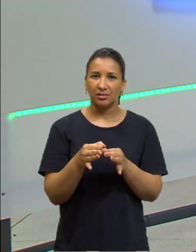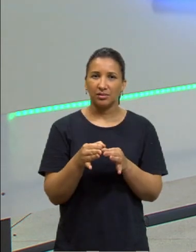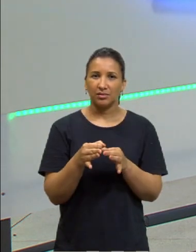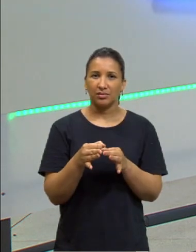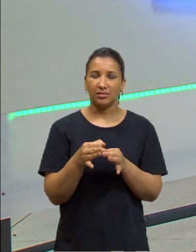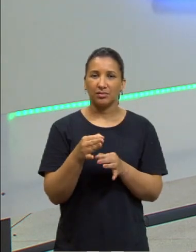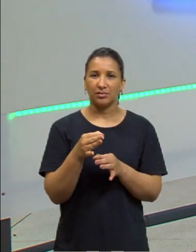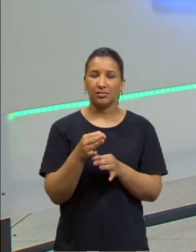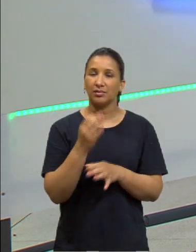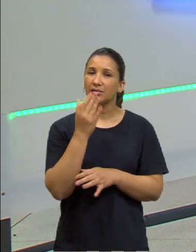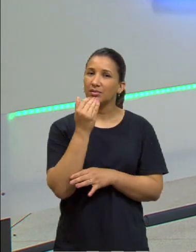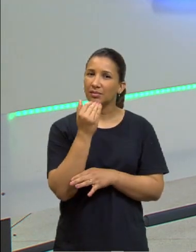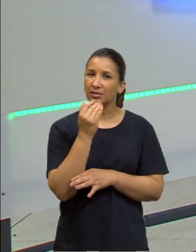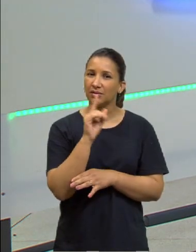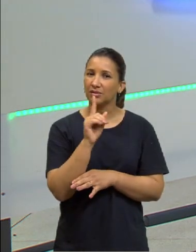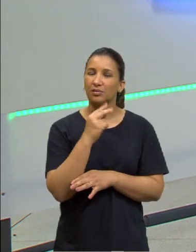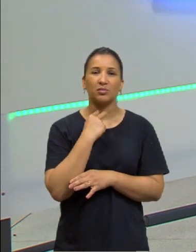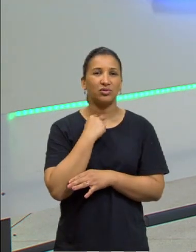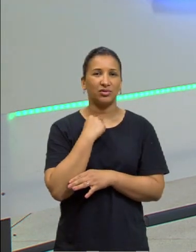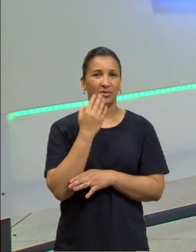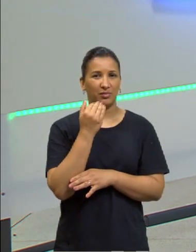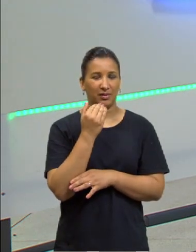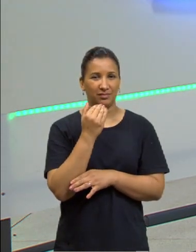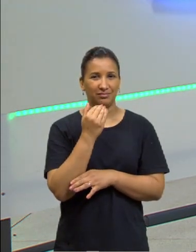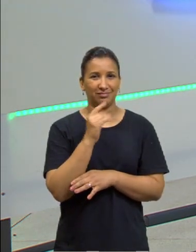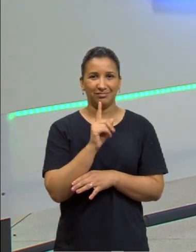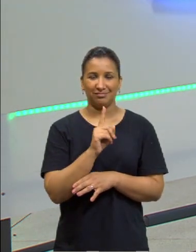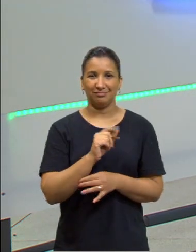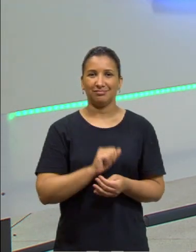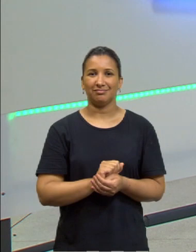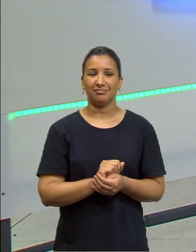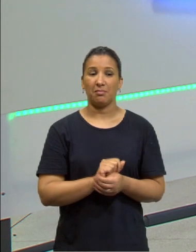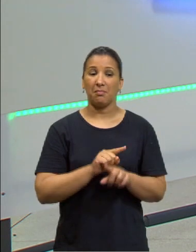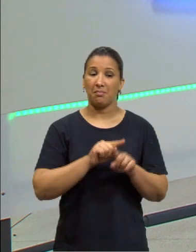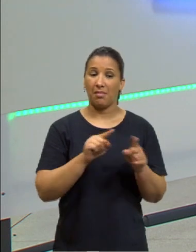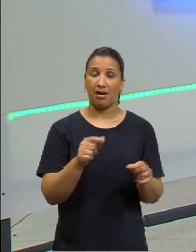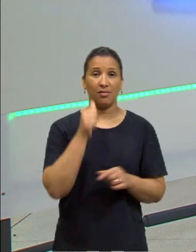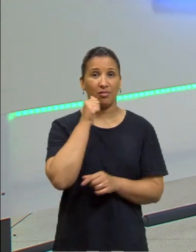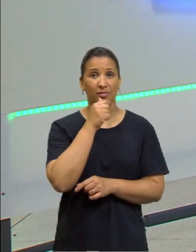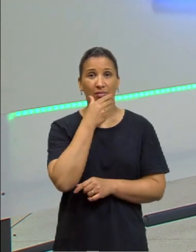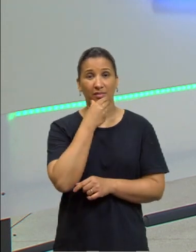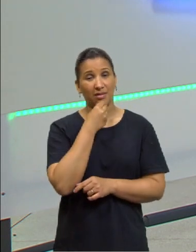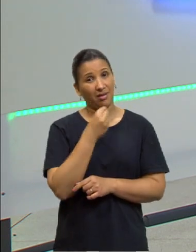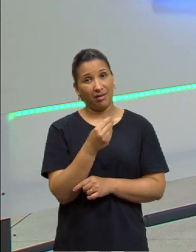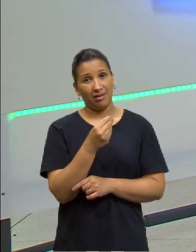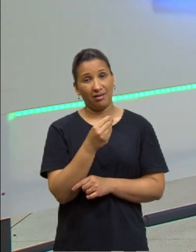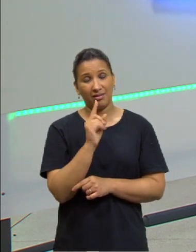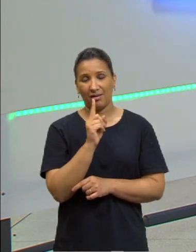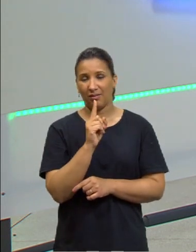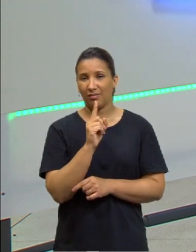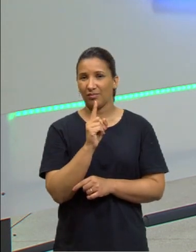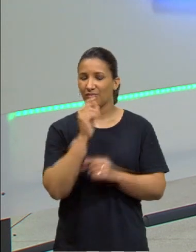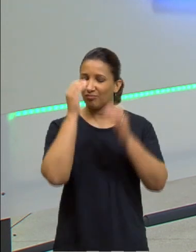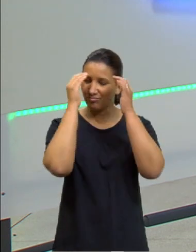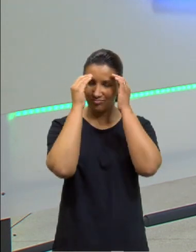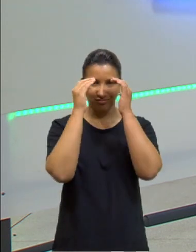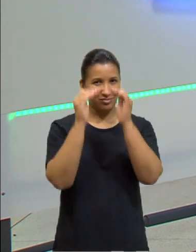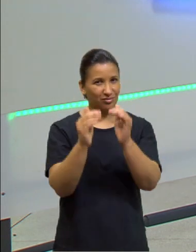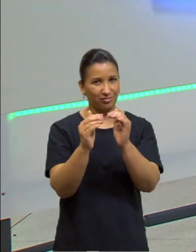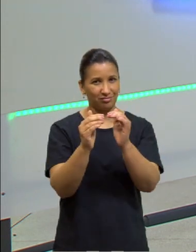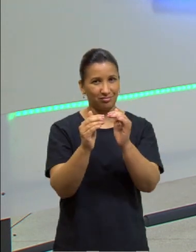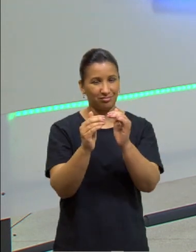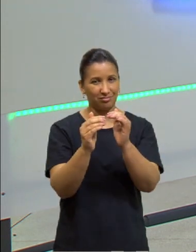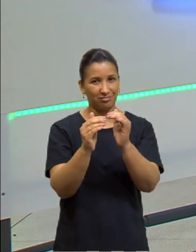ter dado até a localização exata, e eles desobedeceram, desobedeceram uma ordem, você pode, mas não